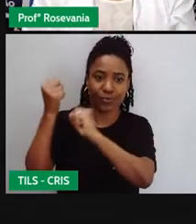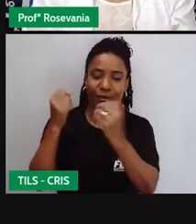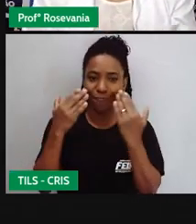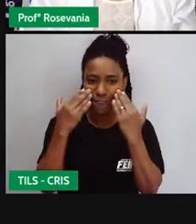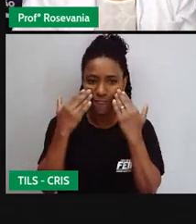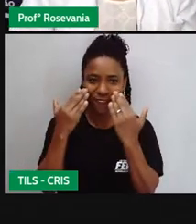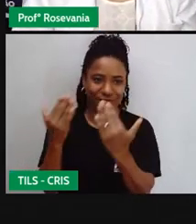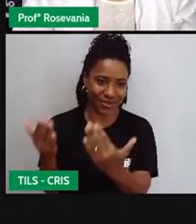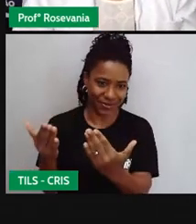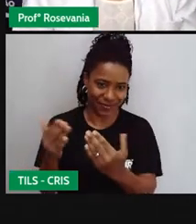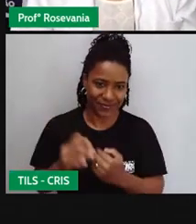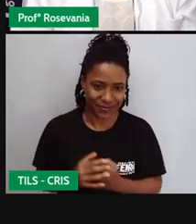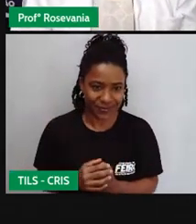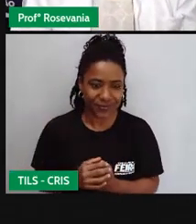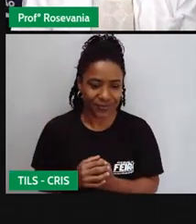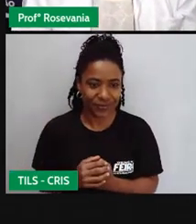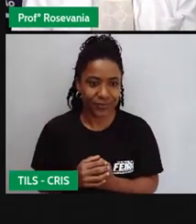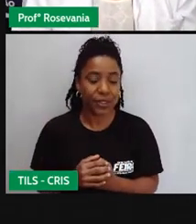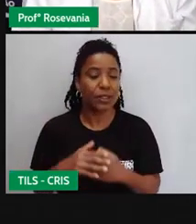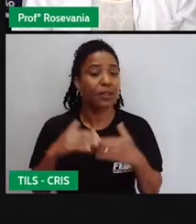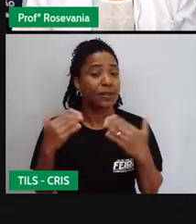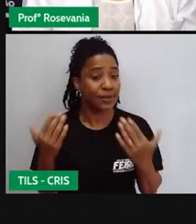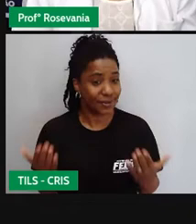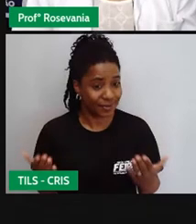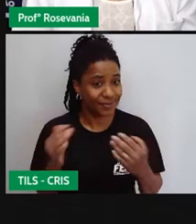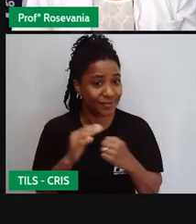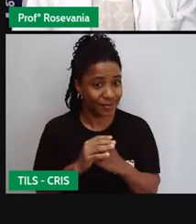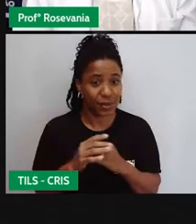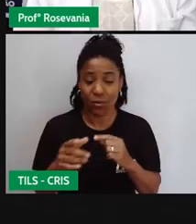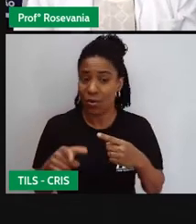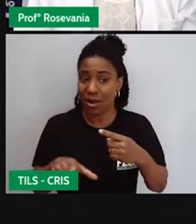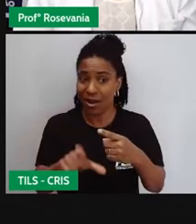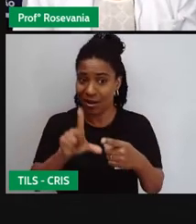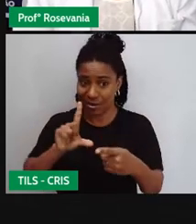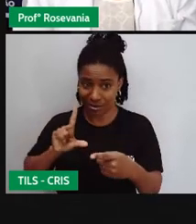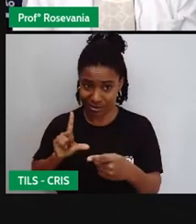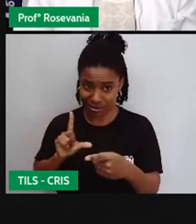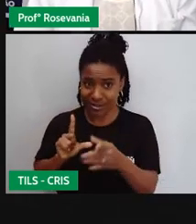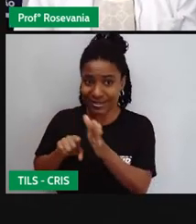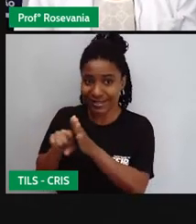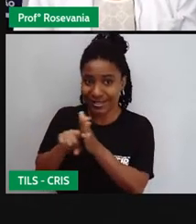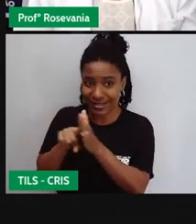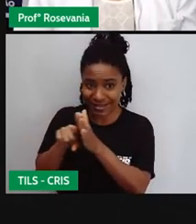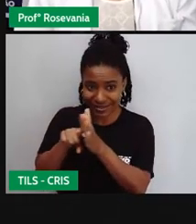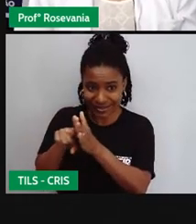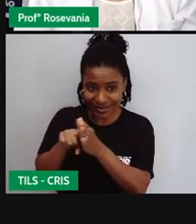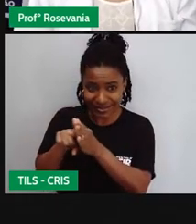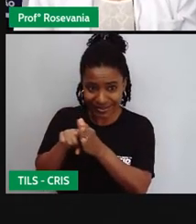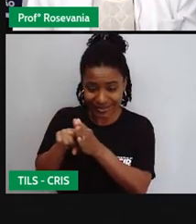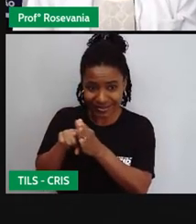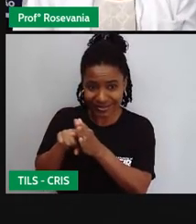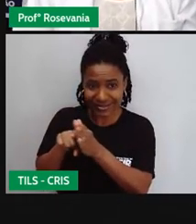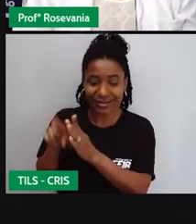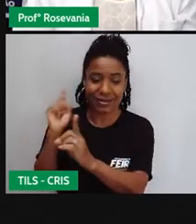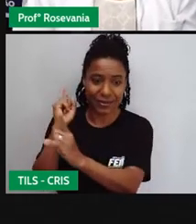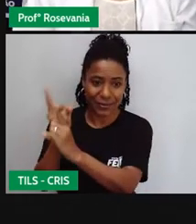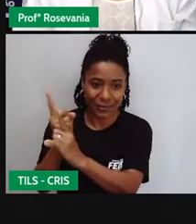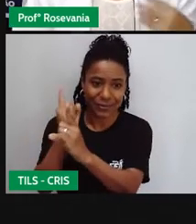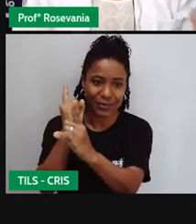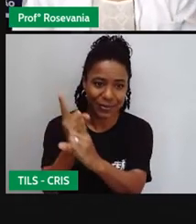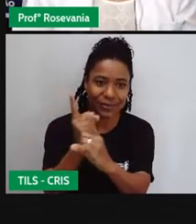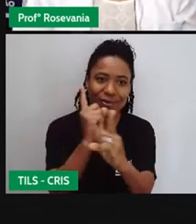produção. Então, tudo do antes eu vou encontrar também e faz parte do